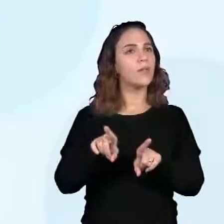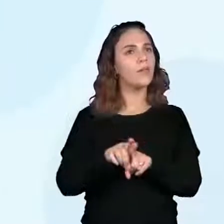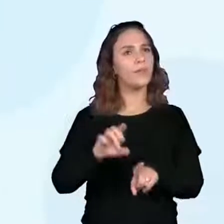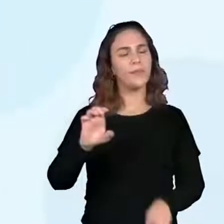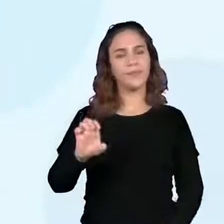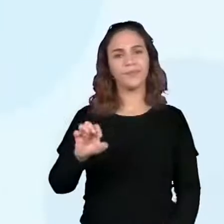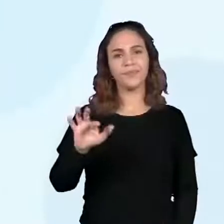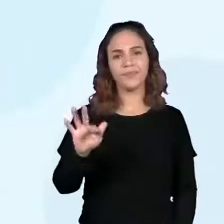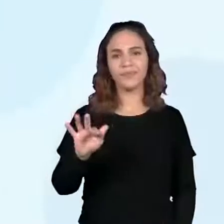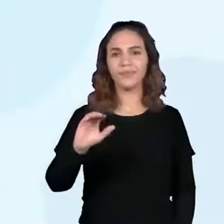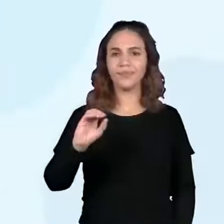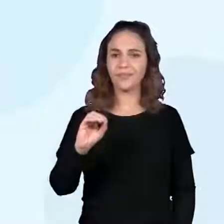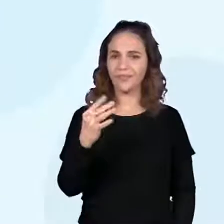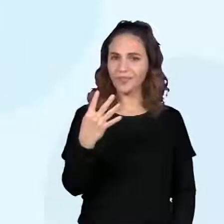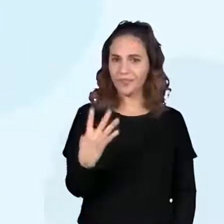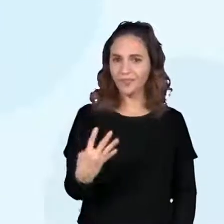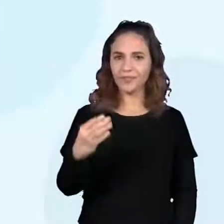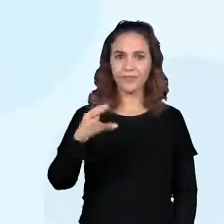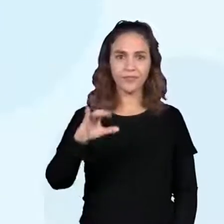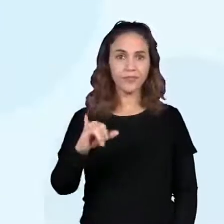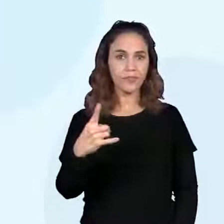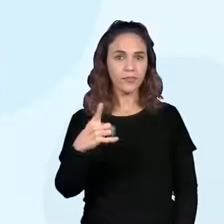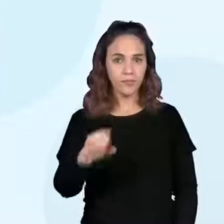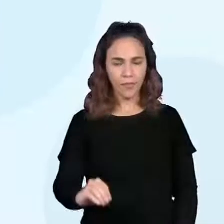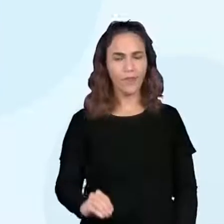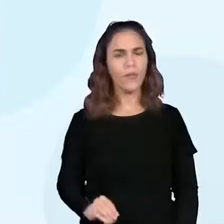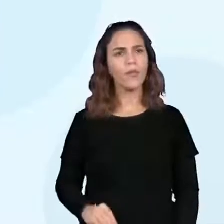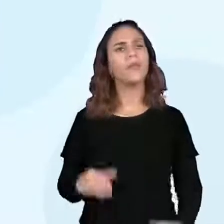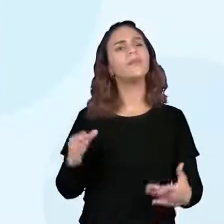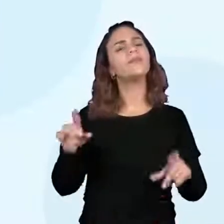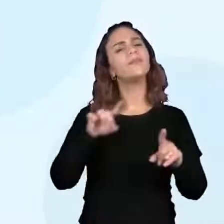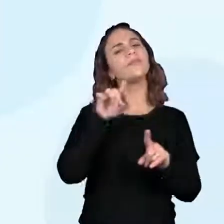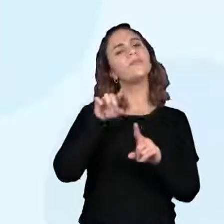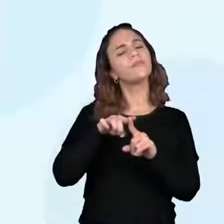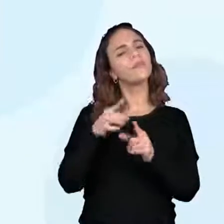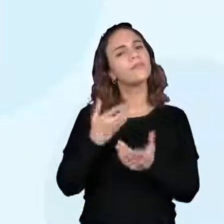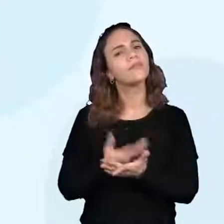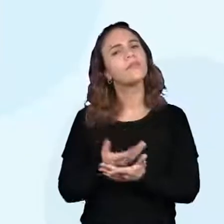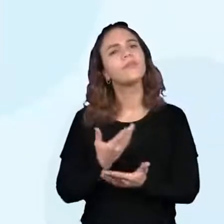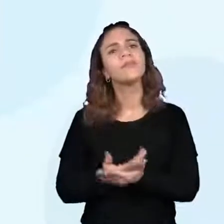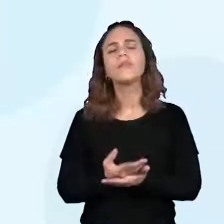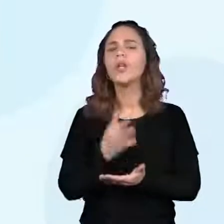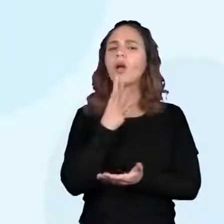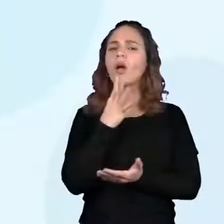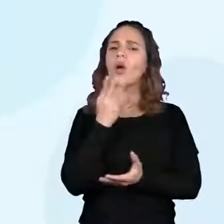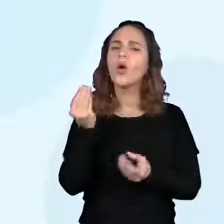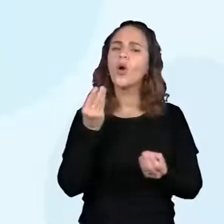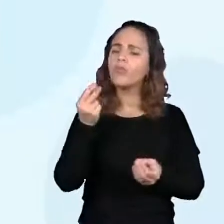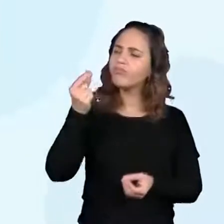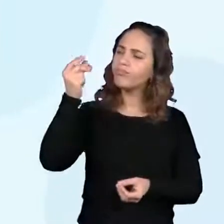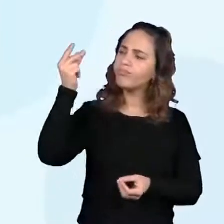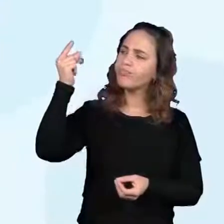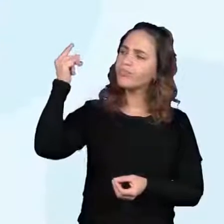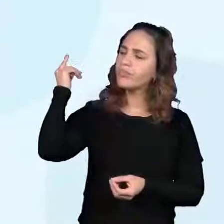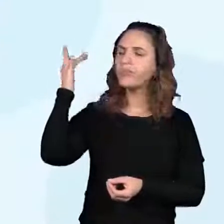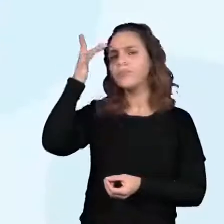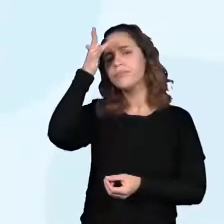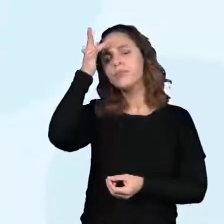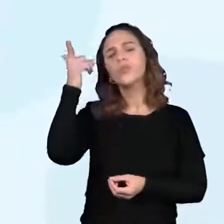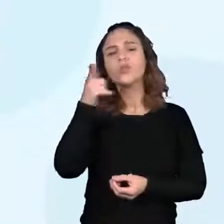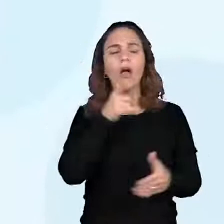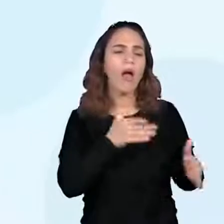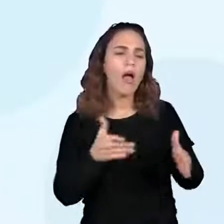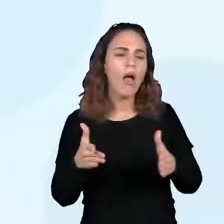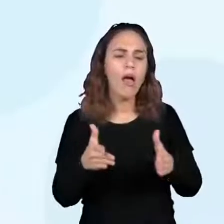CI10. O objetivo desta aula é conhecer como as pessoas se orientavam antigamente